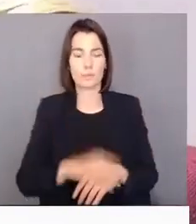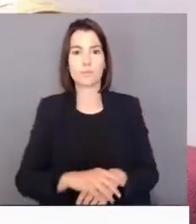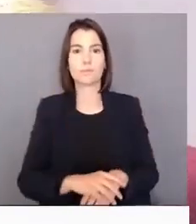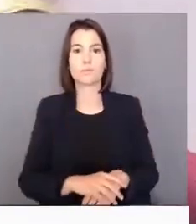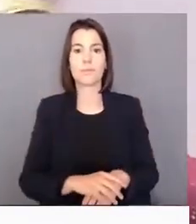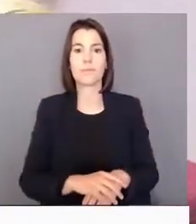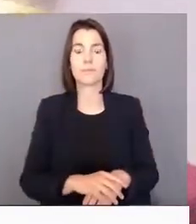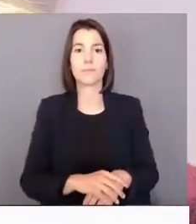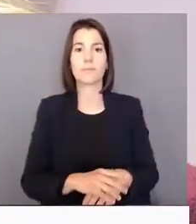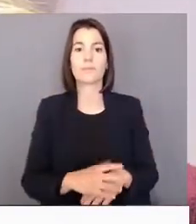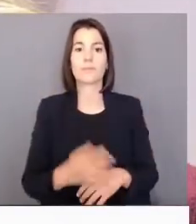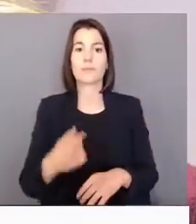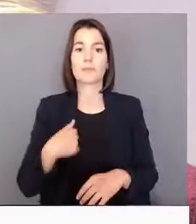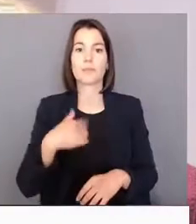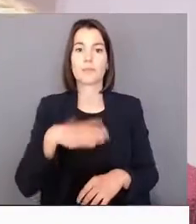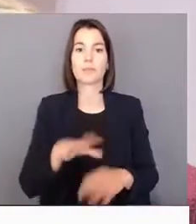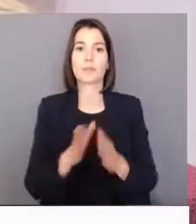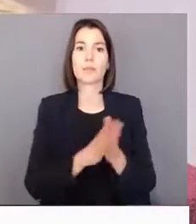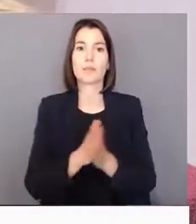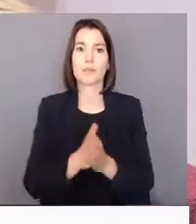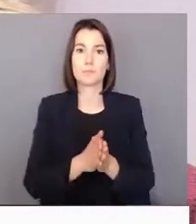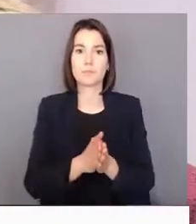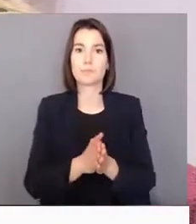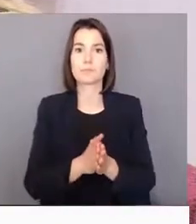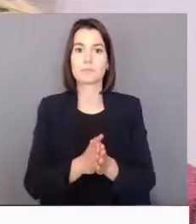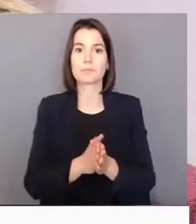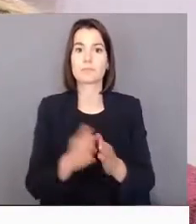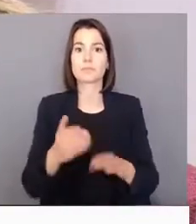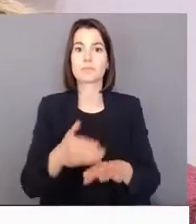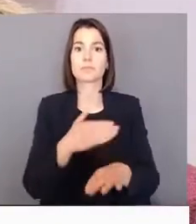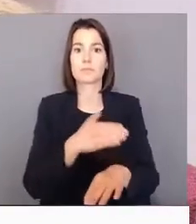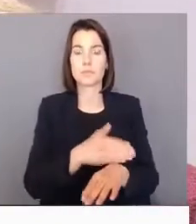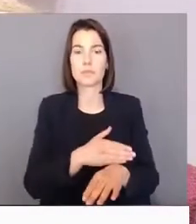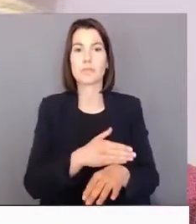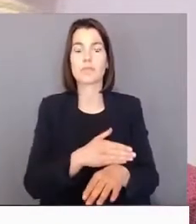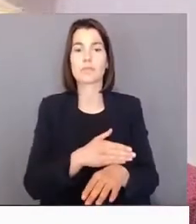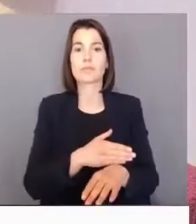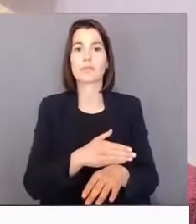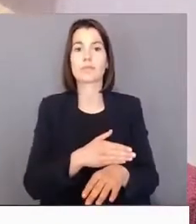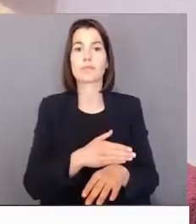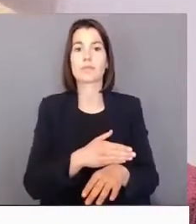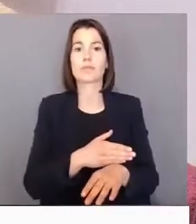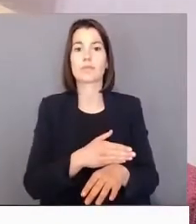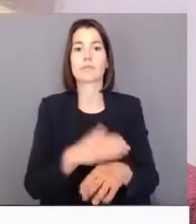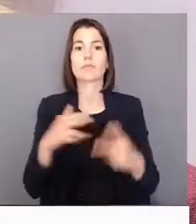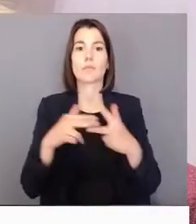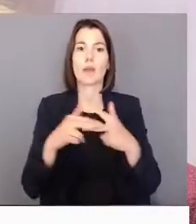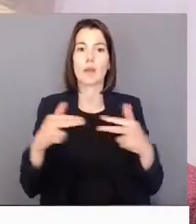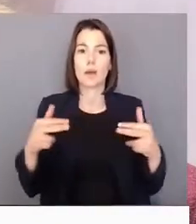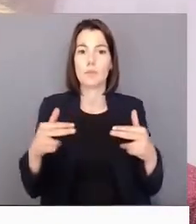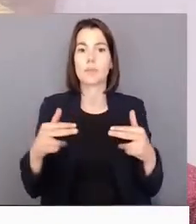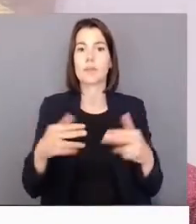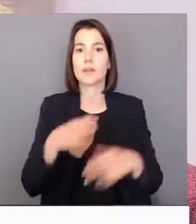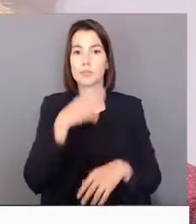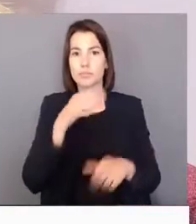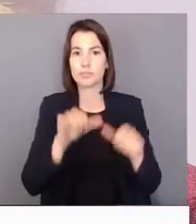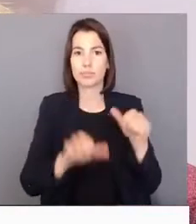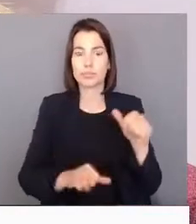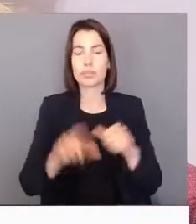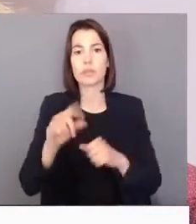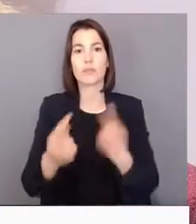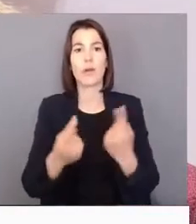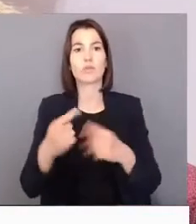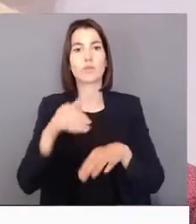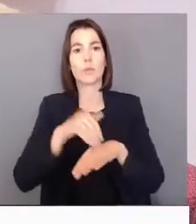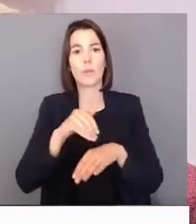Queria aproveitar, antes de ouvir a posição da Câmara e depois de alguns comentários que tivemos aqui